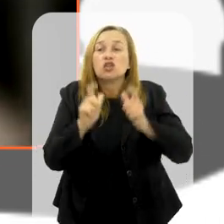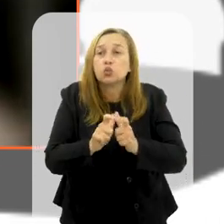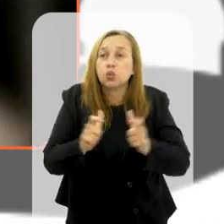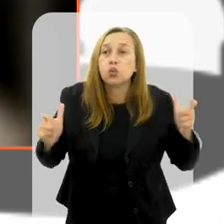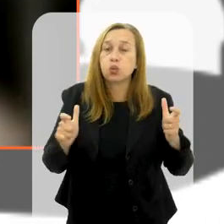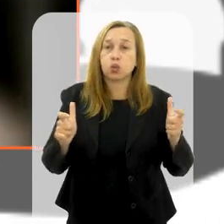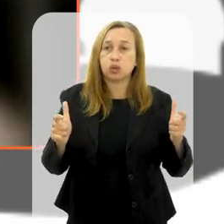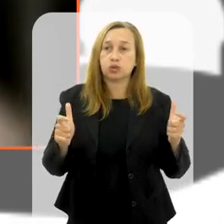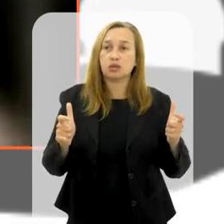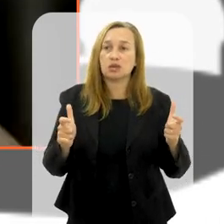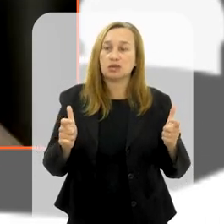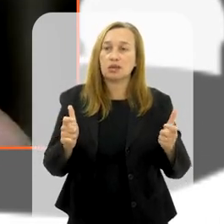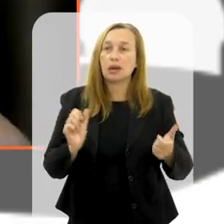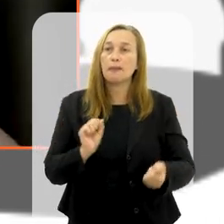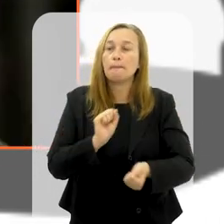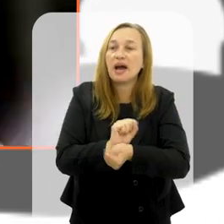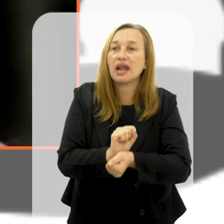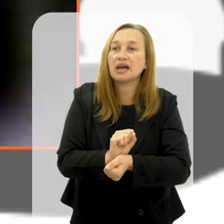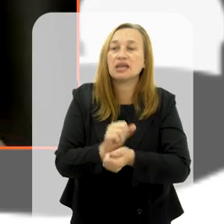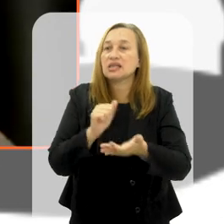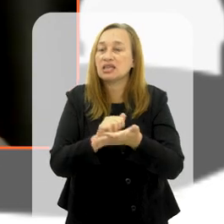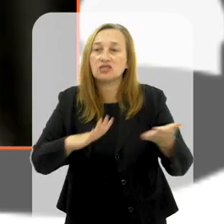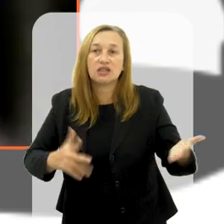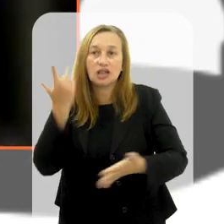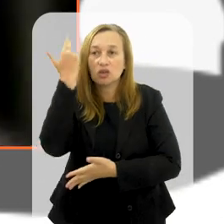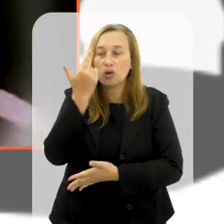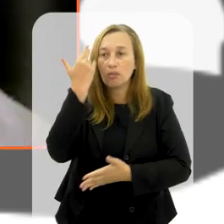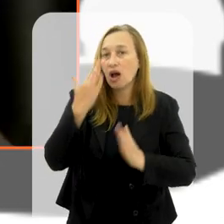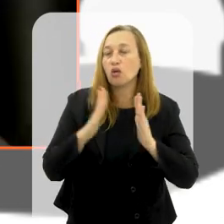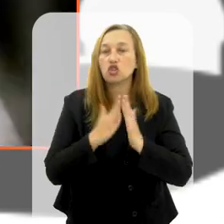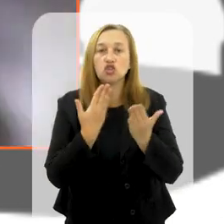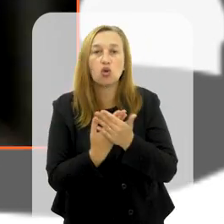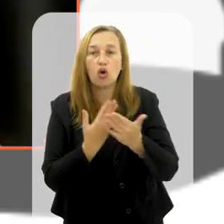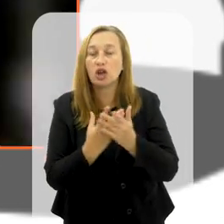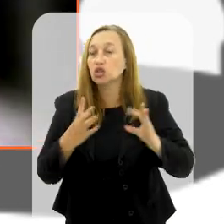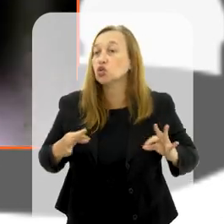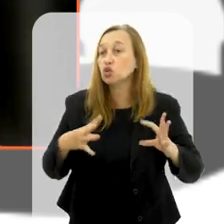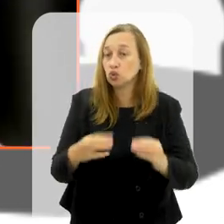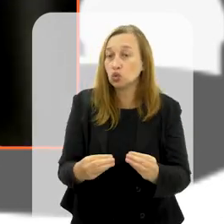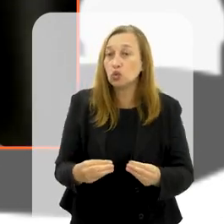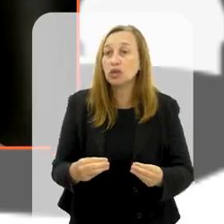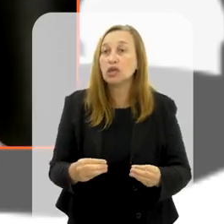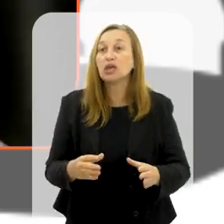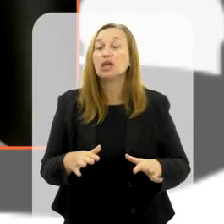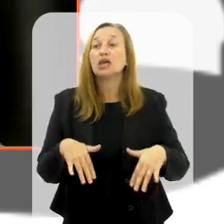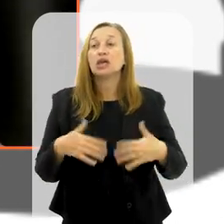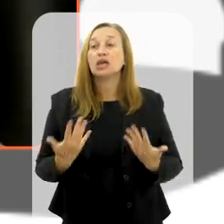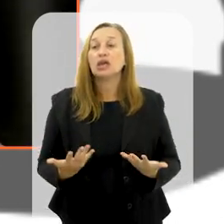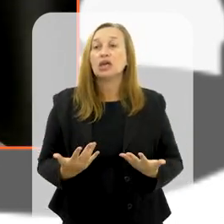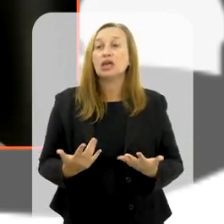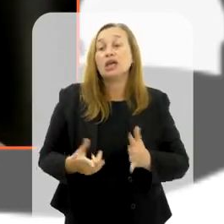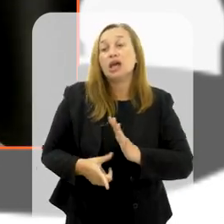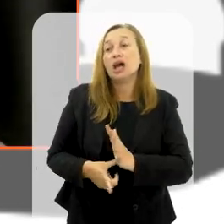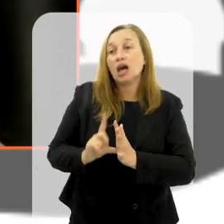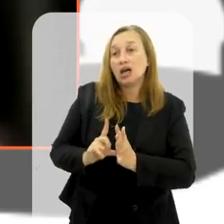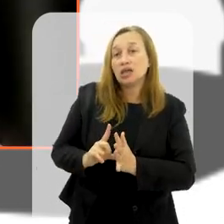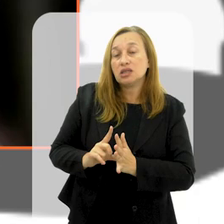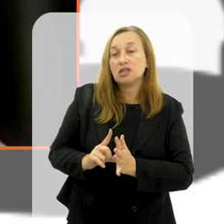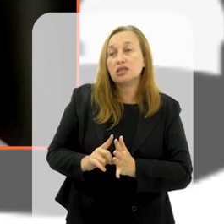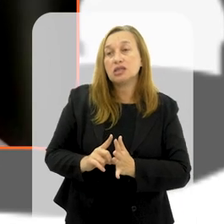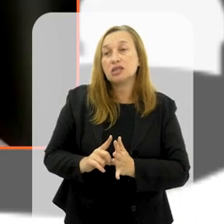vai ser um evento tão grande que vão ser suspensas as atividades normais, escolas, comércio, etc., e